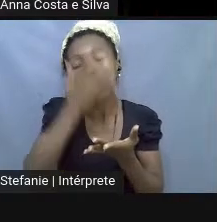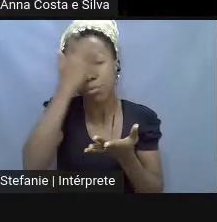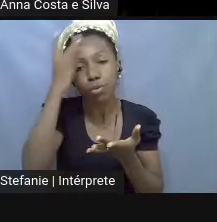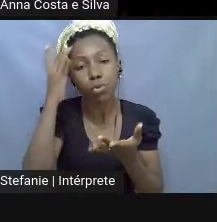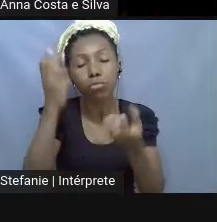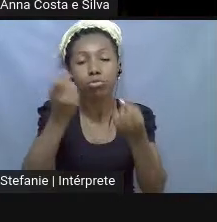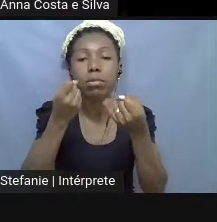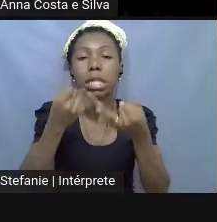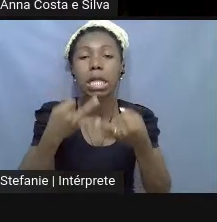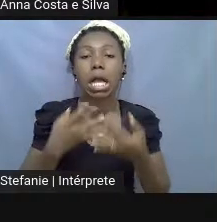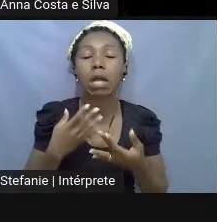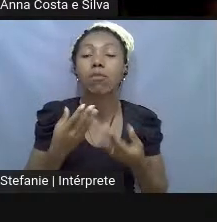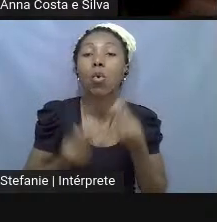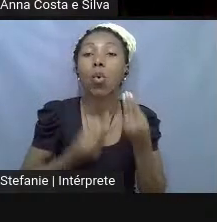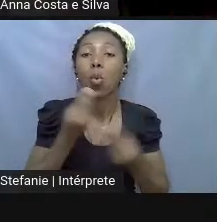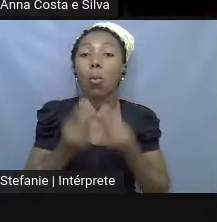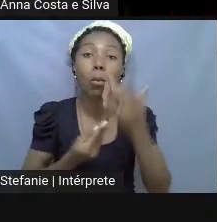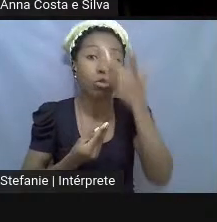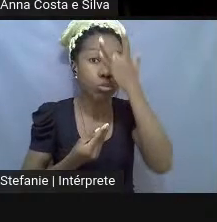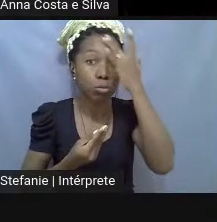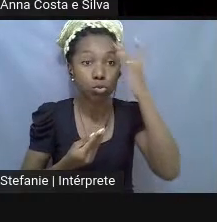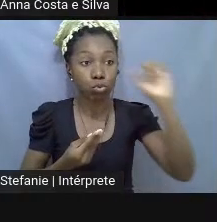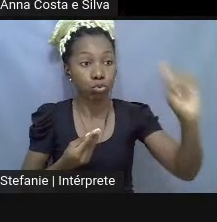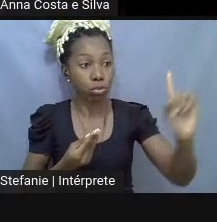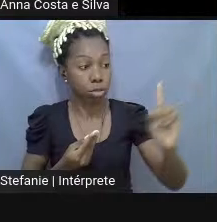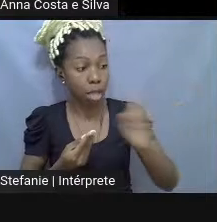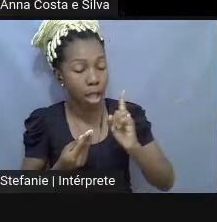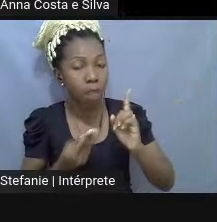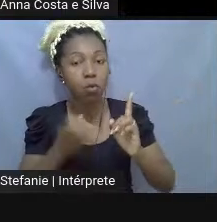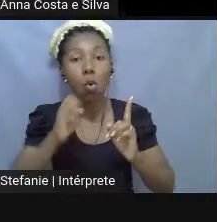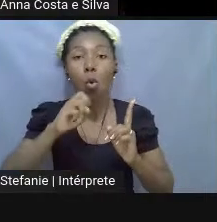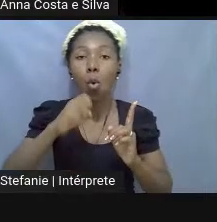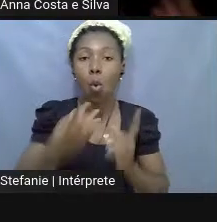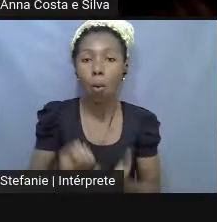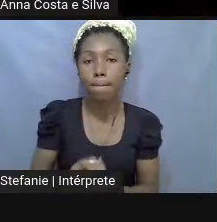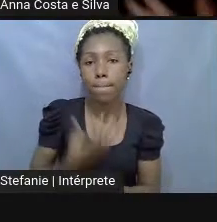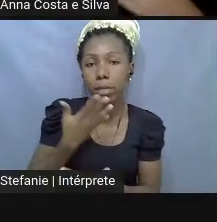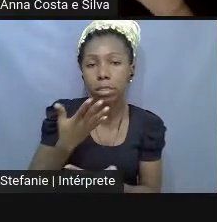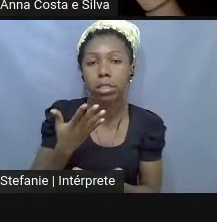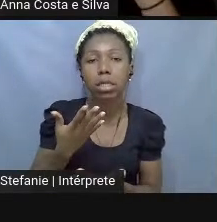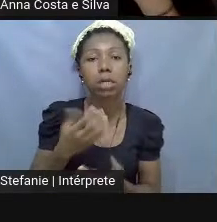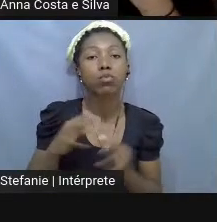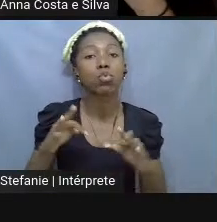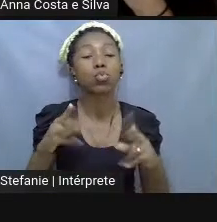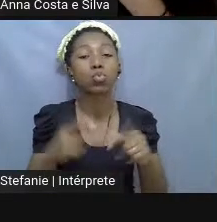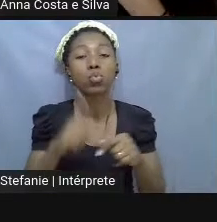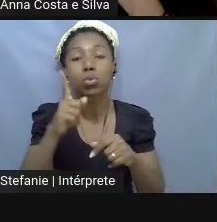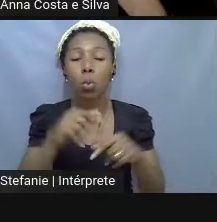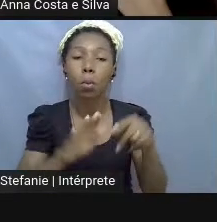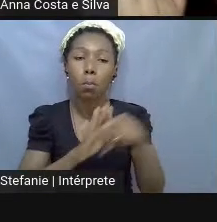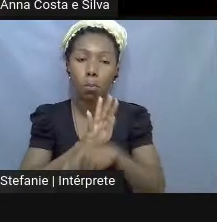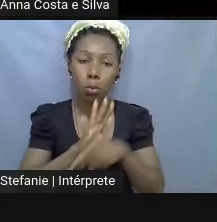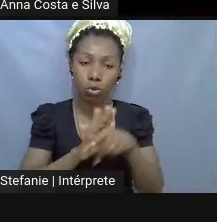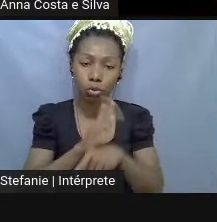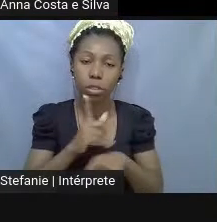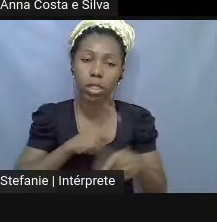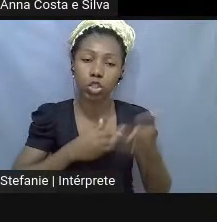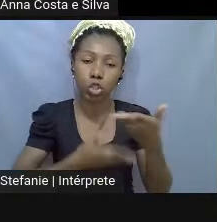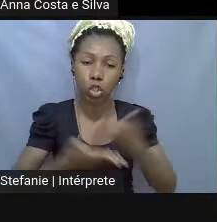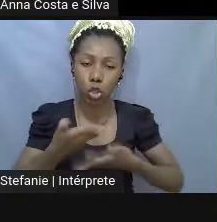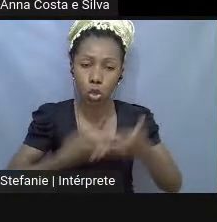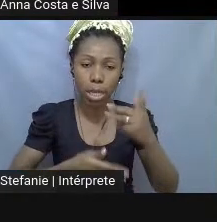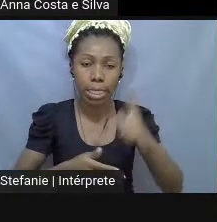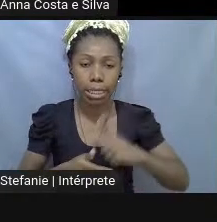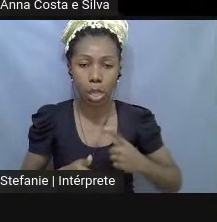como as pessoas me abordavam, Tudo isso, pra mim, é parte do projeto, assim, né? Como todas essas trocas. Então, tem uma aqui, por